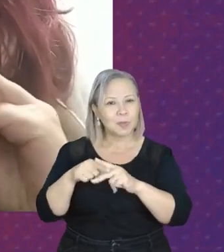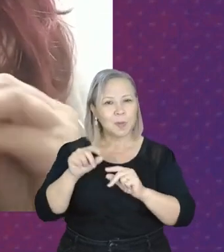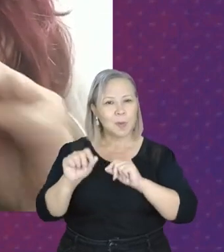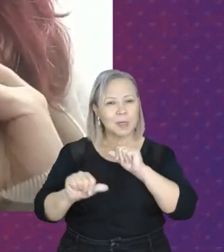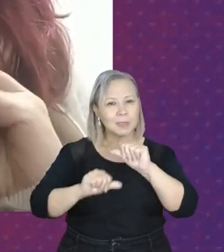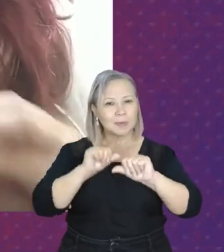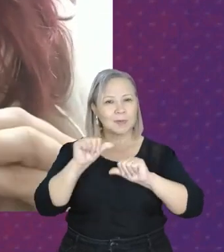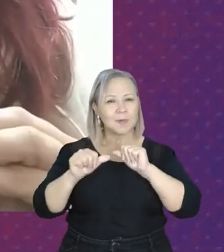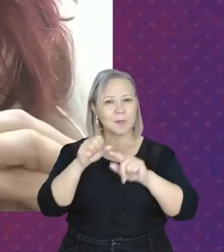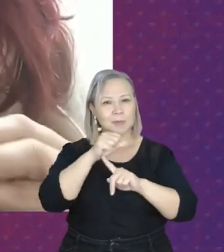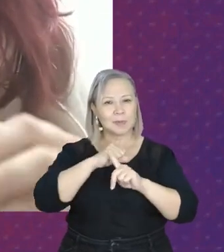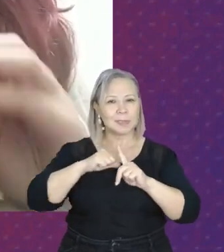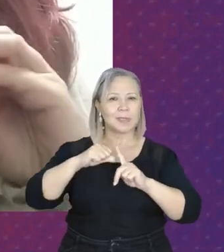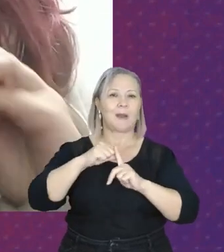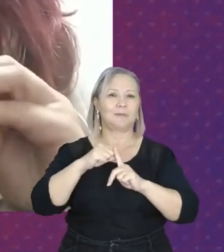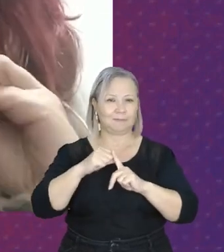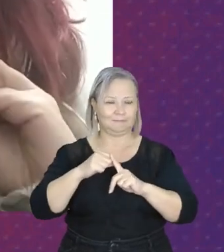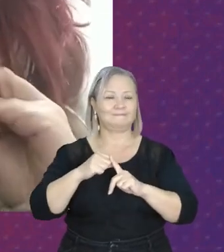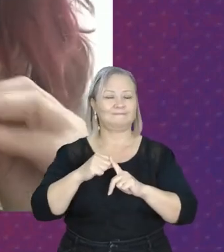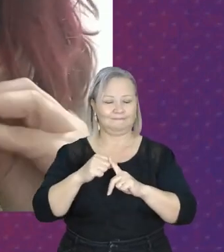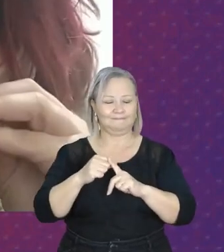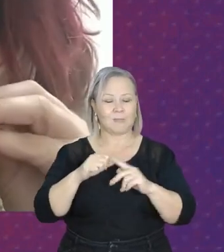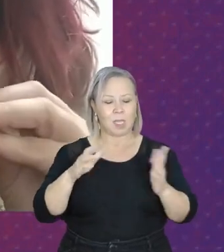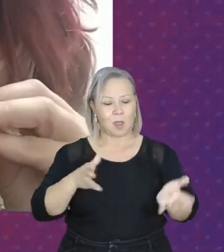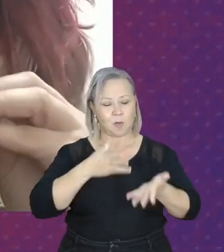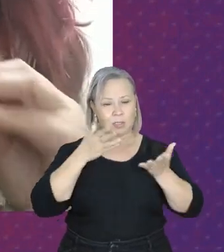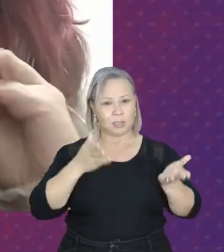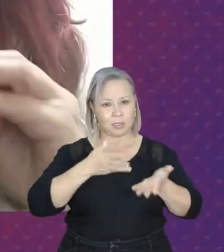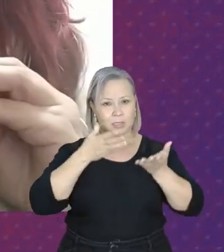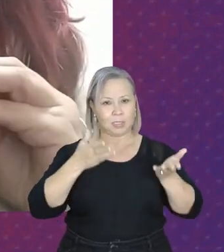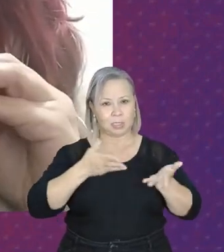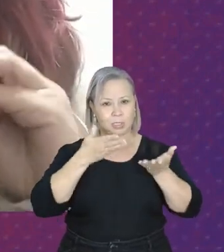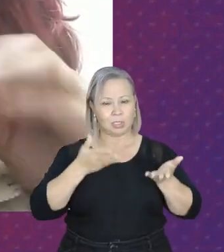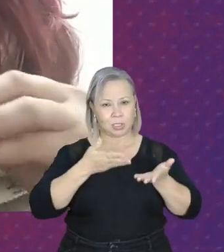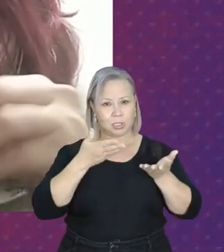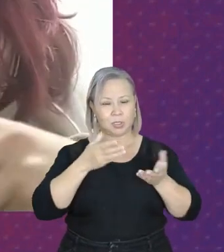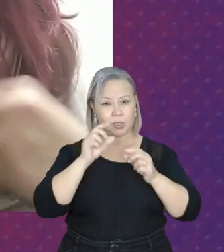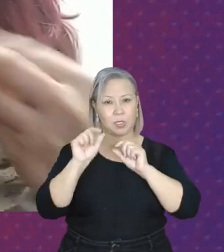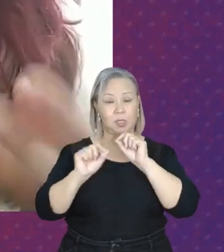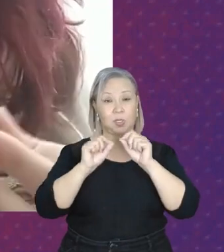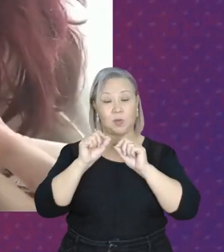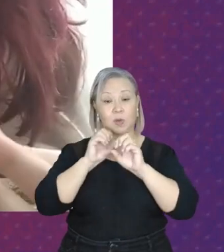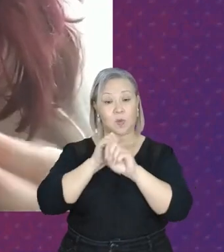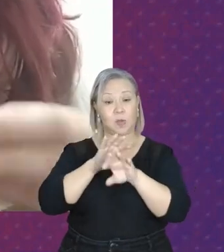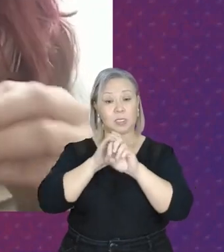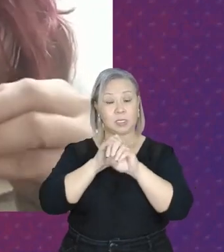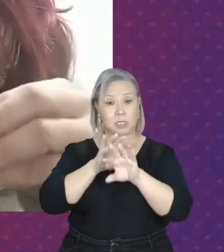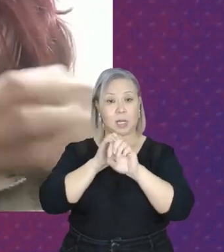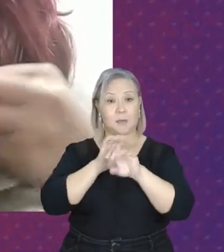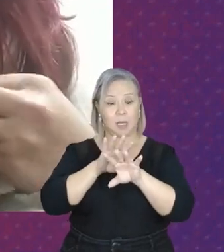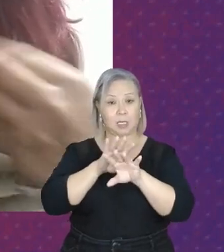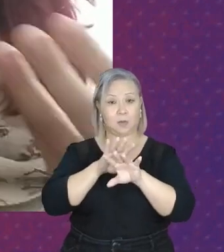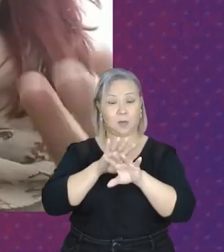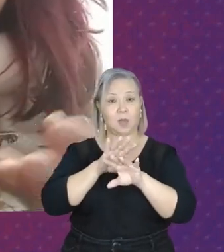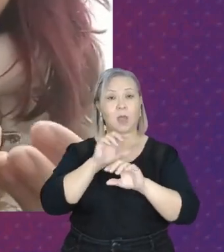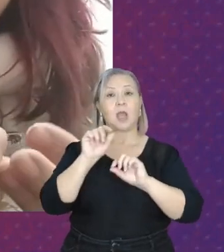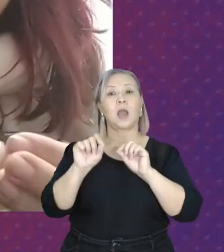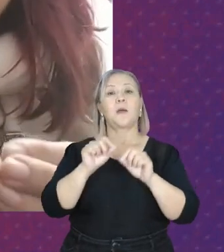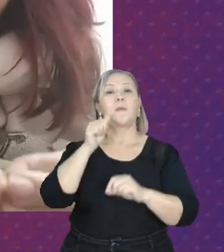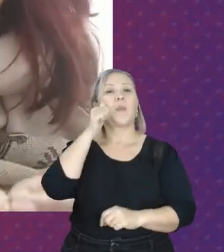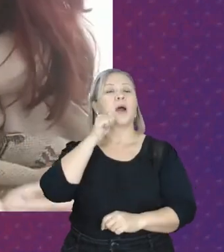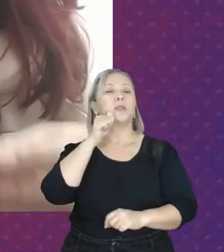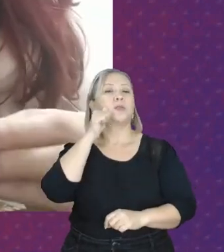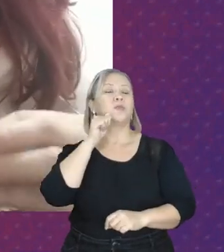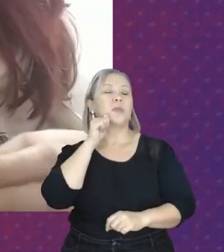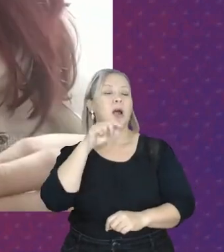transformação social. O incentivo e o ensinamento para as mulheres